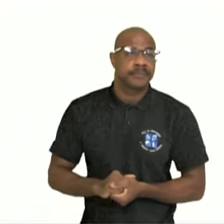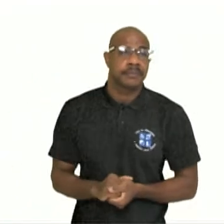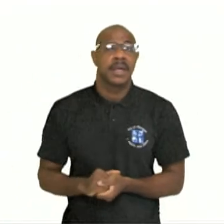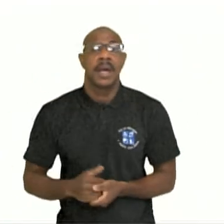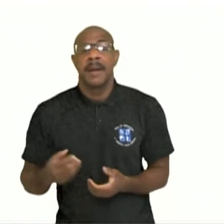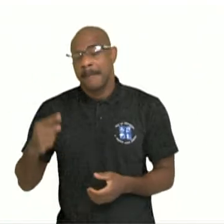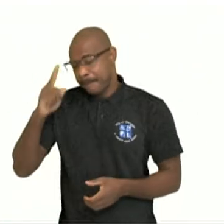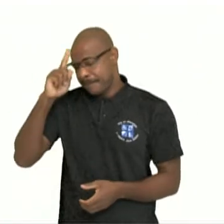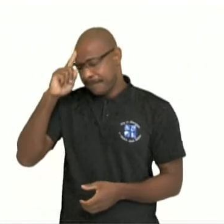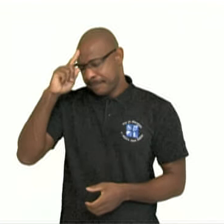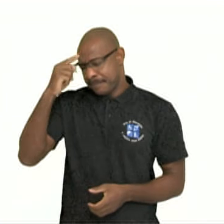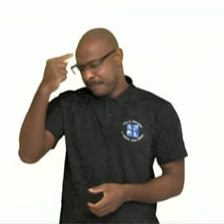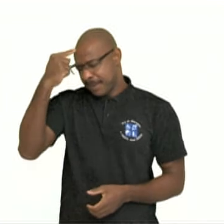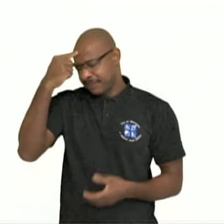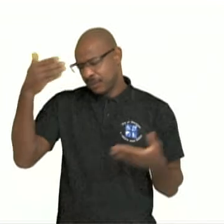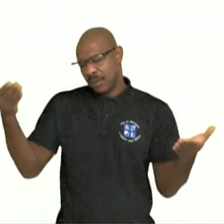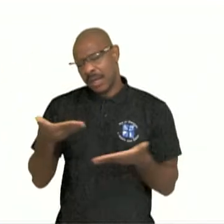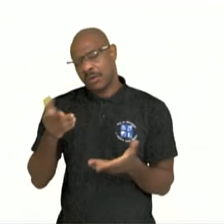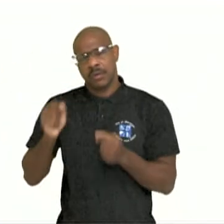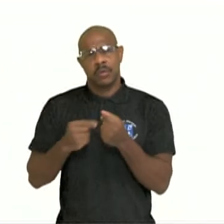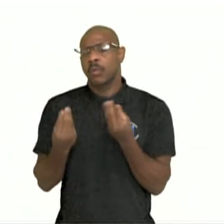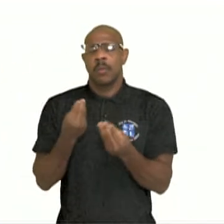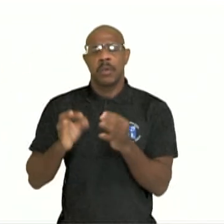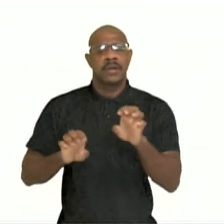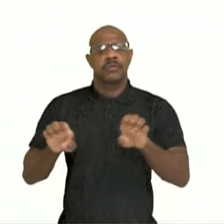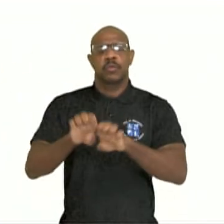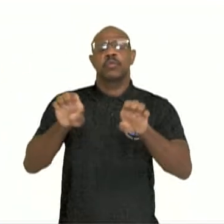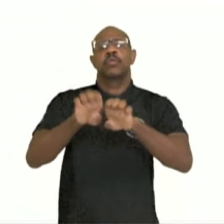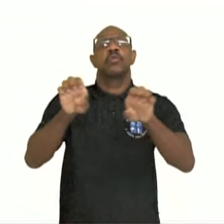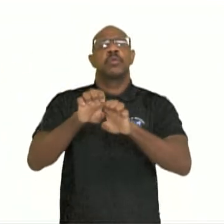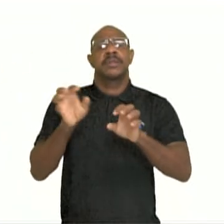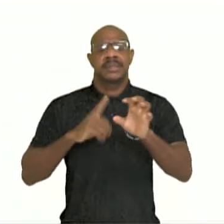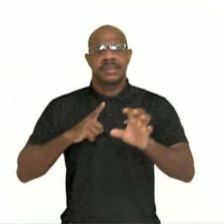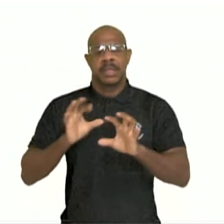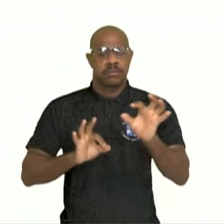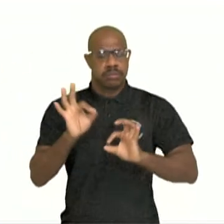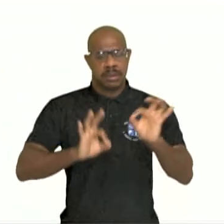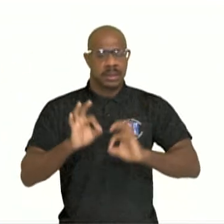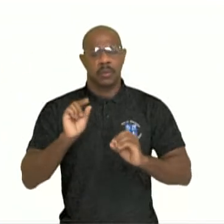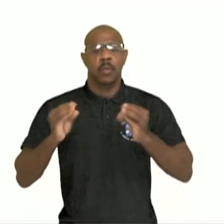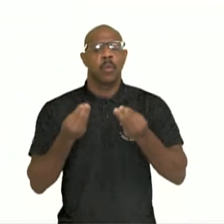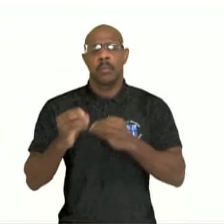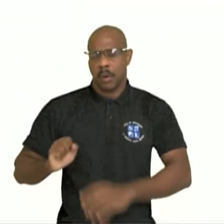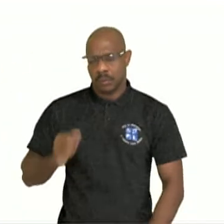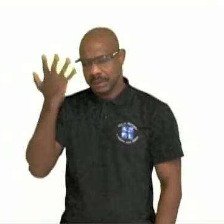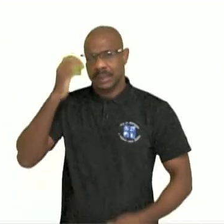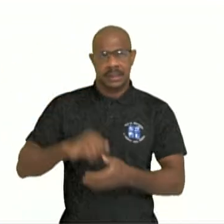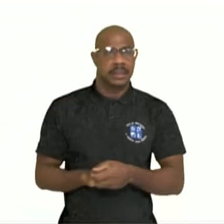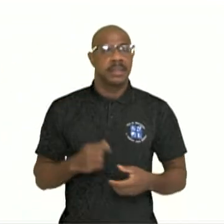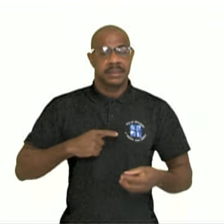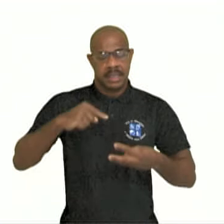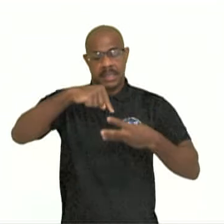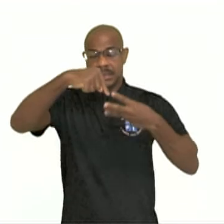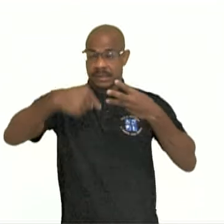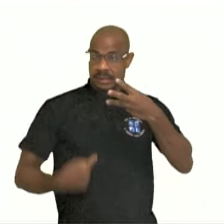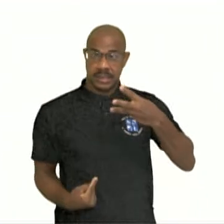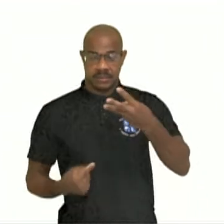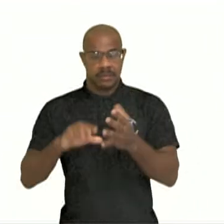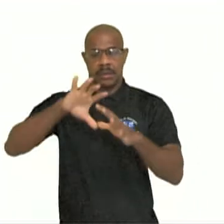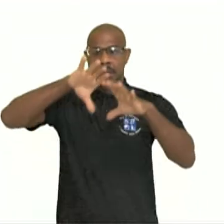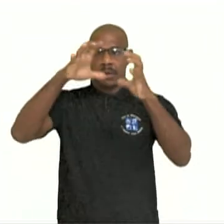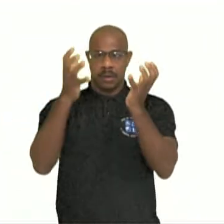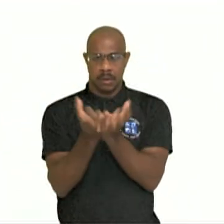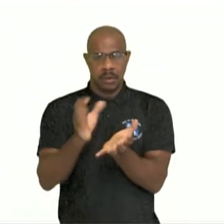dinâmica, como a estrutura da Terra está organizada e como acontece essa dinâmica. Então ela está dividida em três camadas,